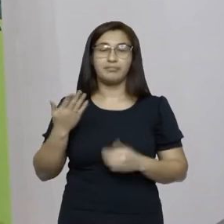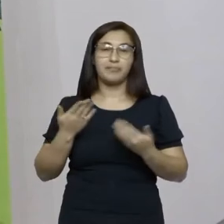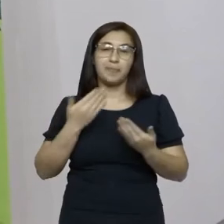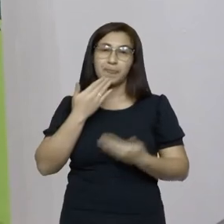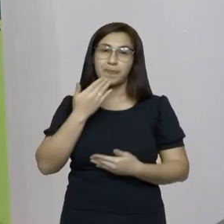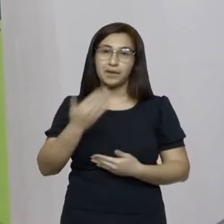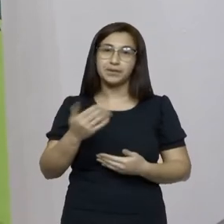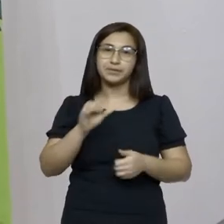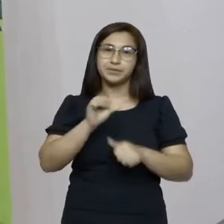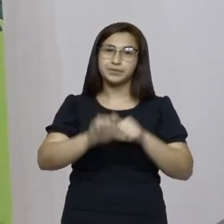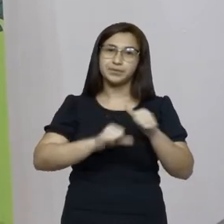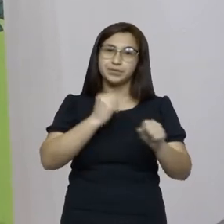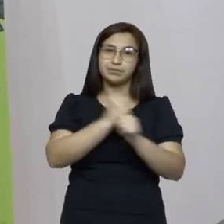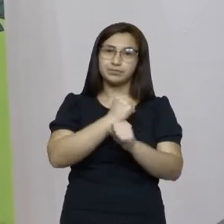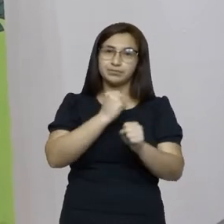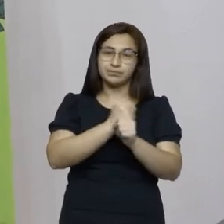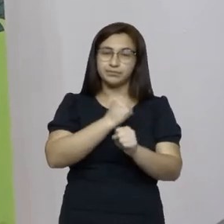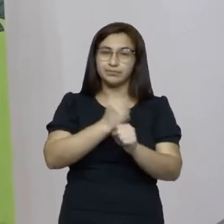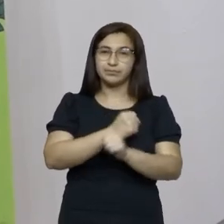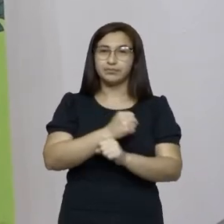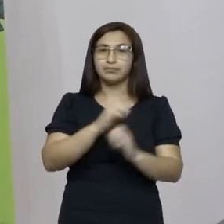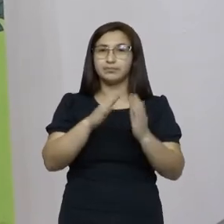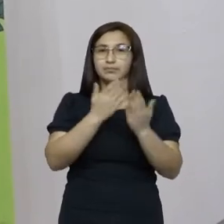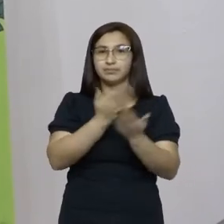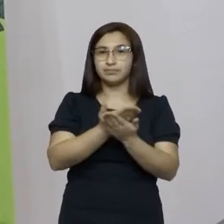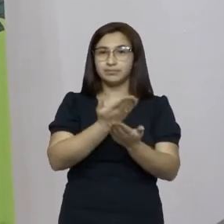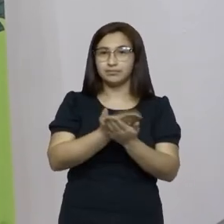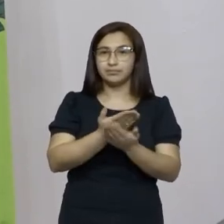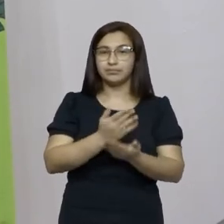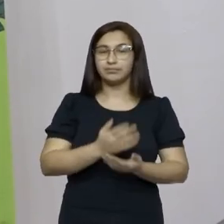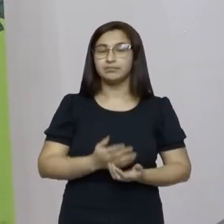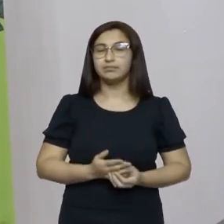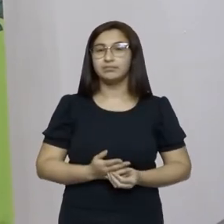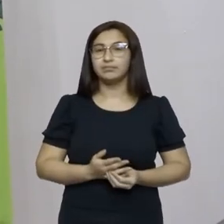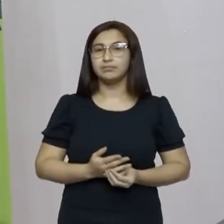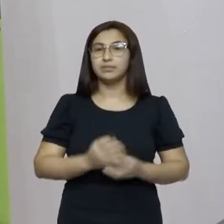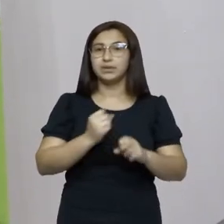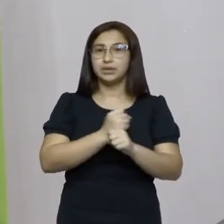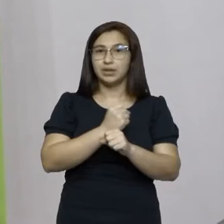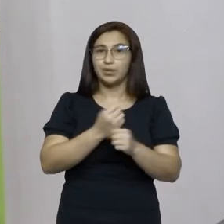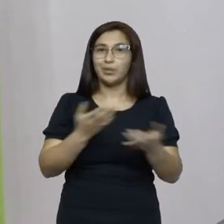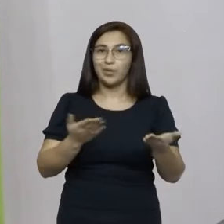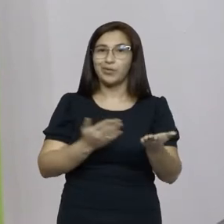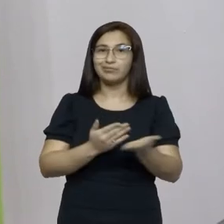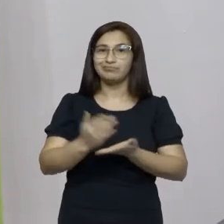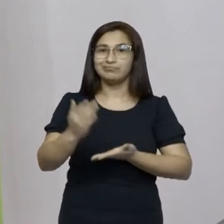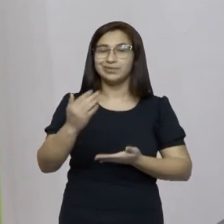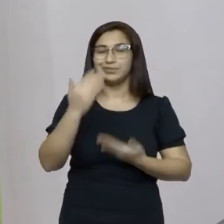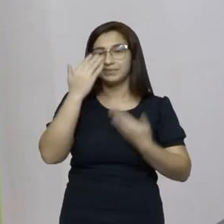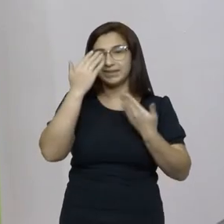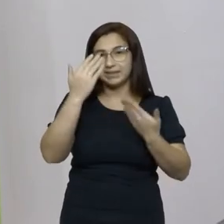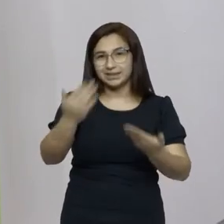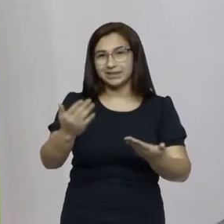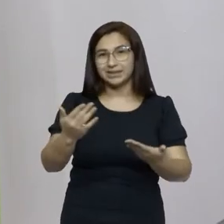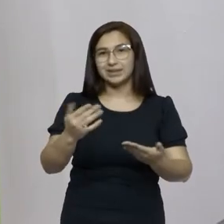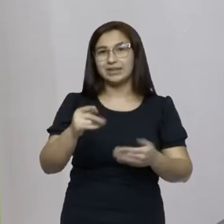reforma ou a construção do novo do colégio Moisés e as obras estão acontecendo que eles são meus agradecimentos